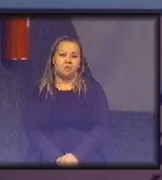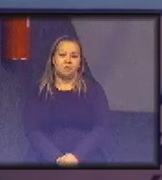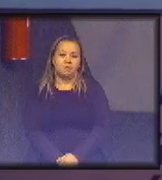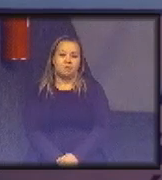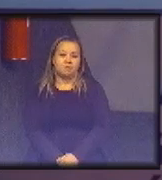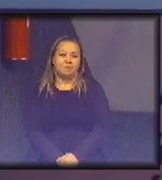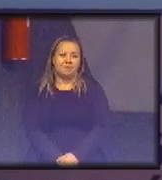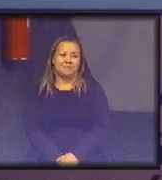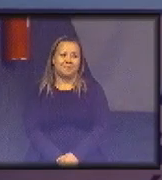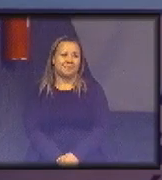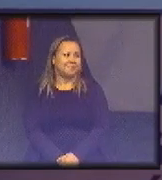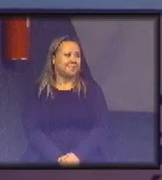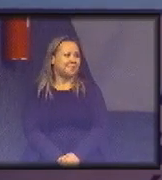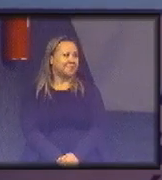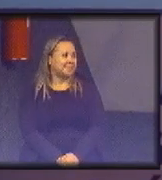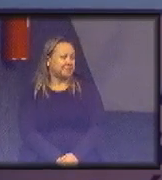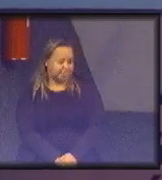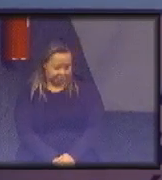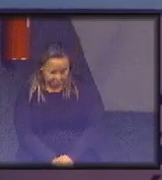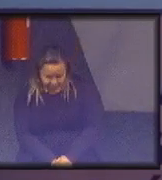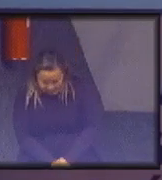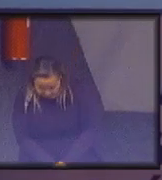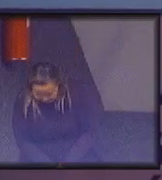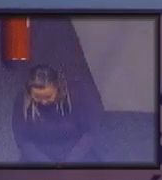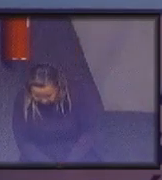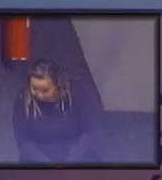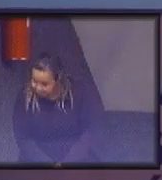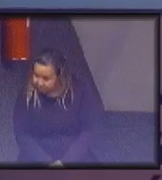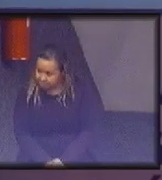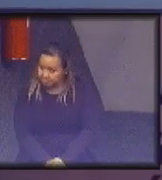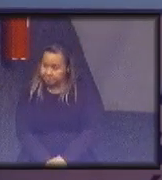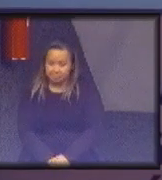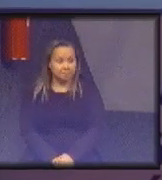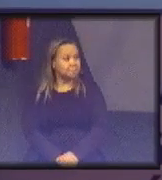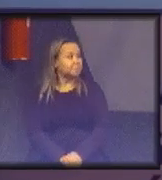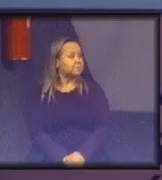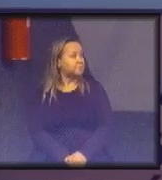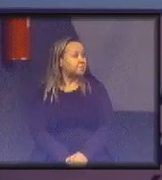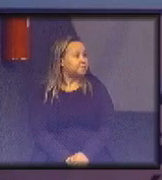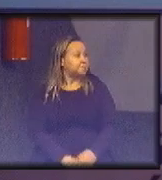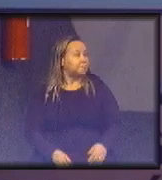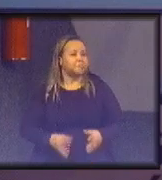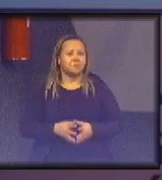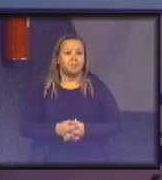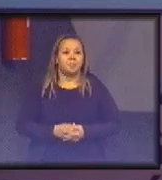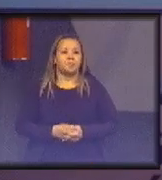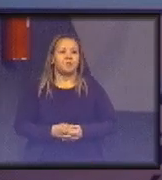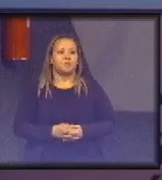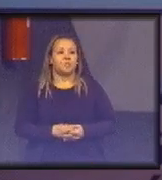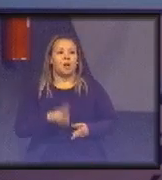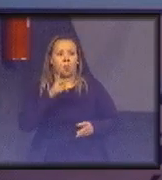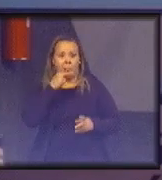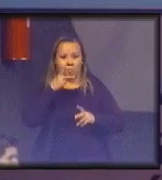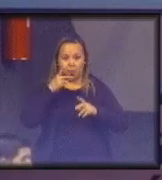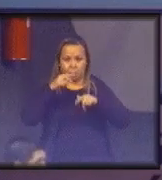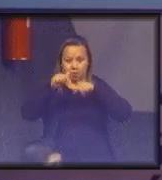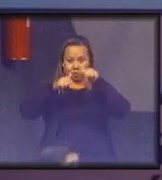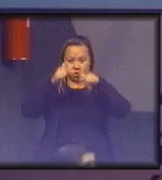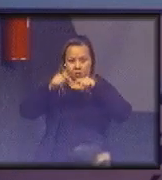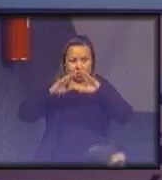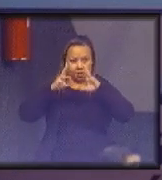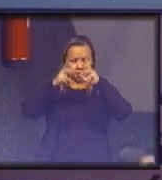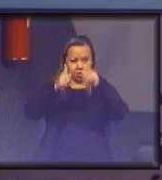O termo per capita corresponde à quantidade de servidores ou força de trabalho total? É a força de trabalho total, são os magistrados, os